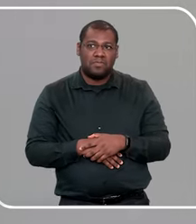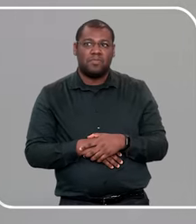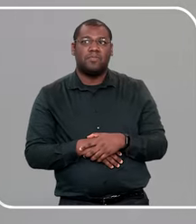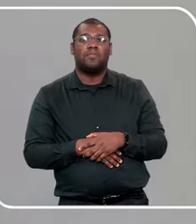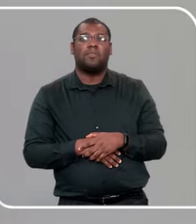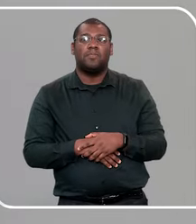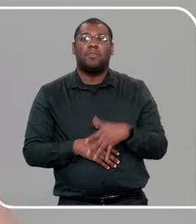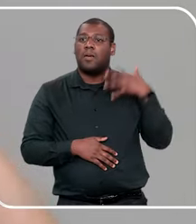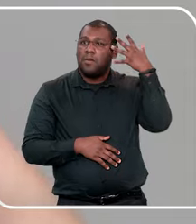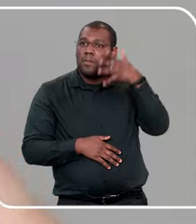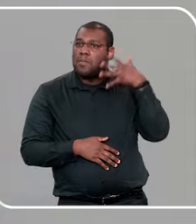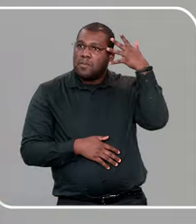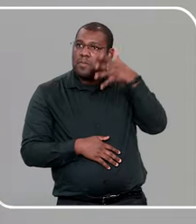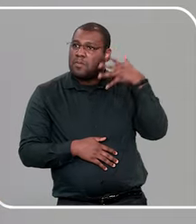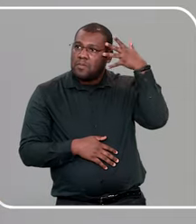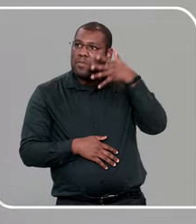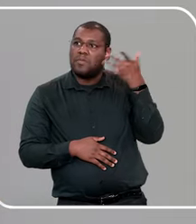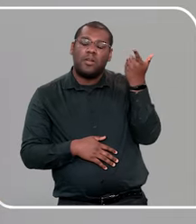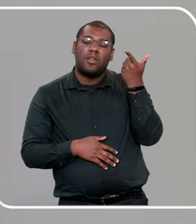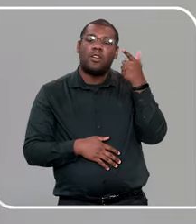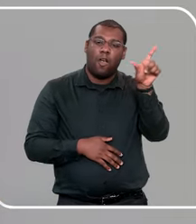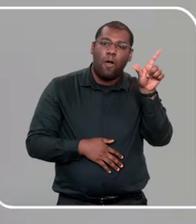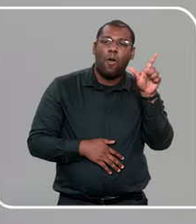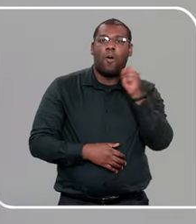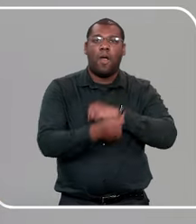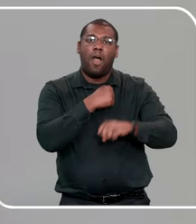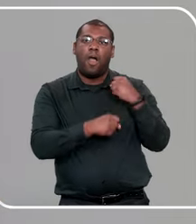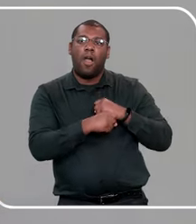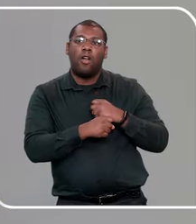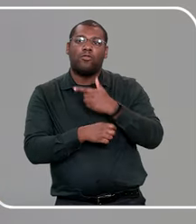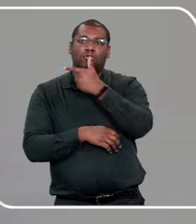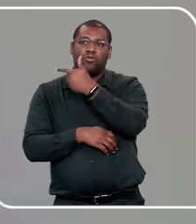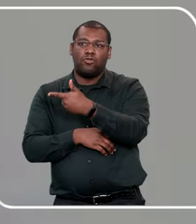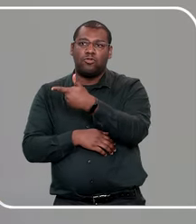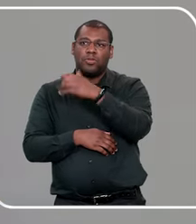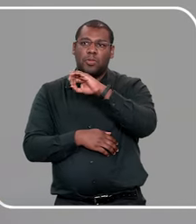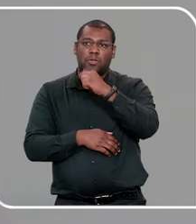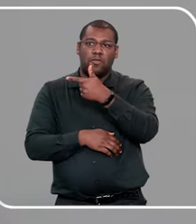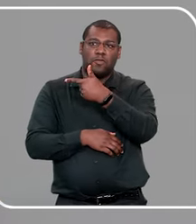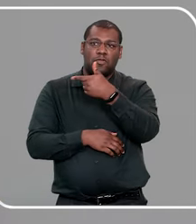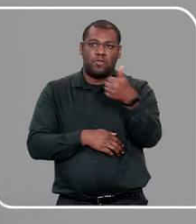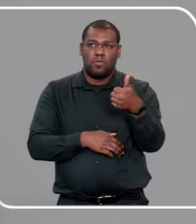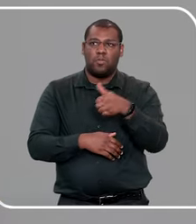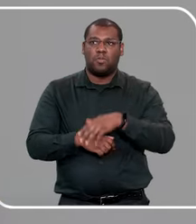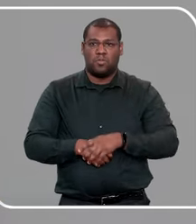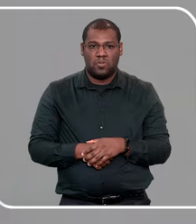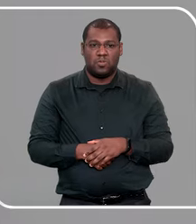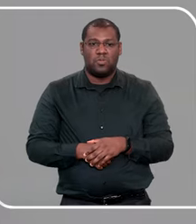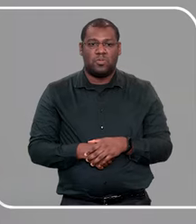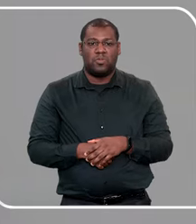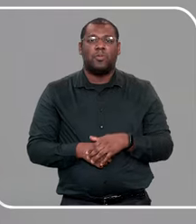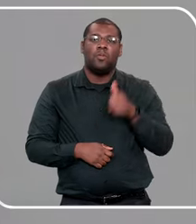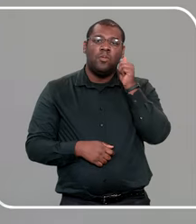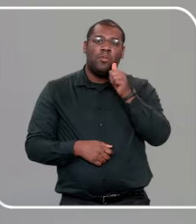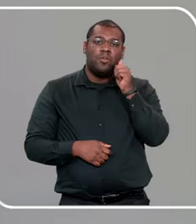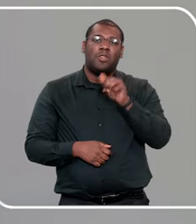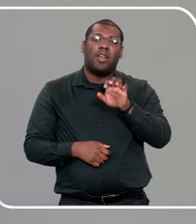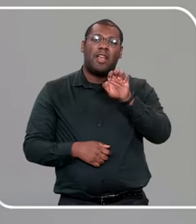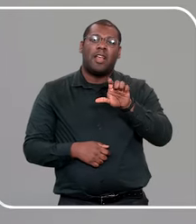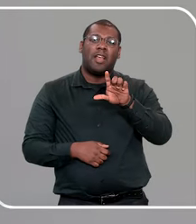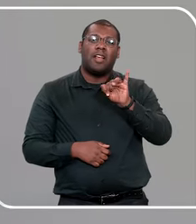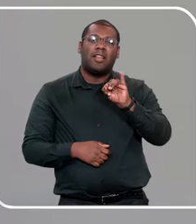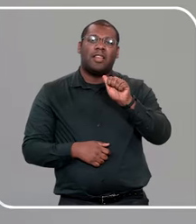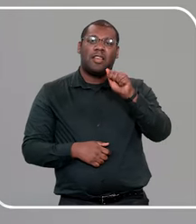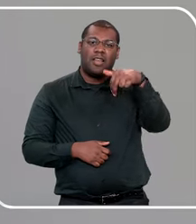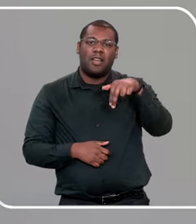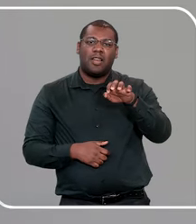esse assunto, que, infelizmente, não ficou gravada, no ano de 2021, 2022, se eu não me engano, com a Liliane Rocha, que ela